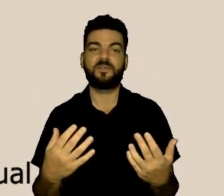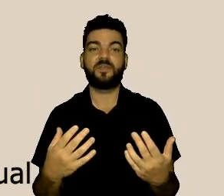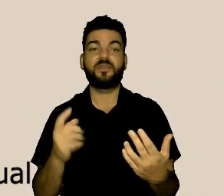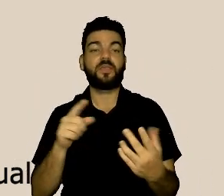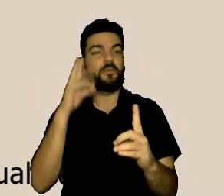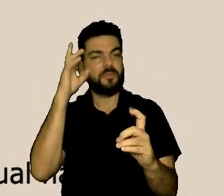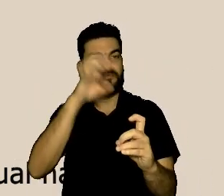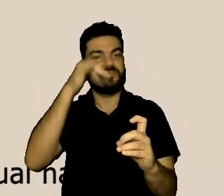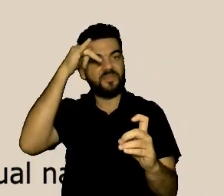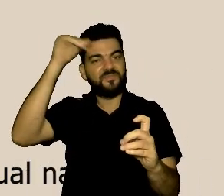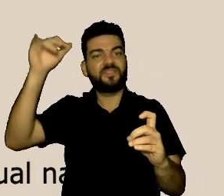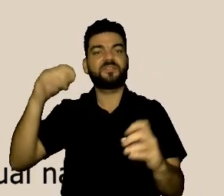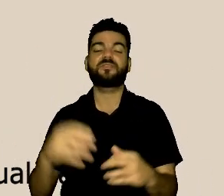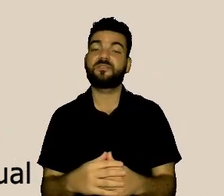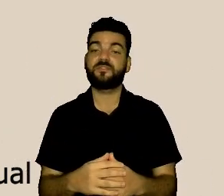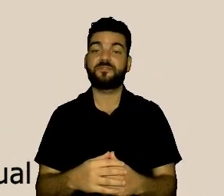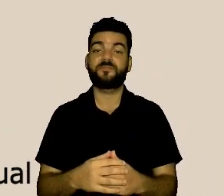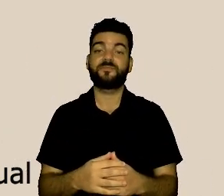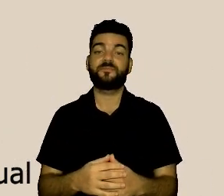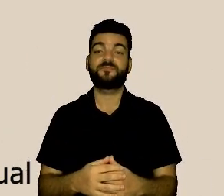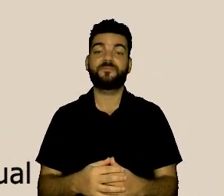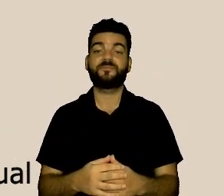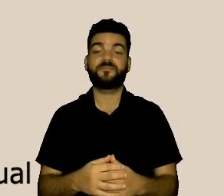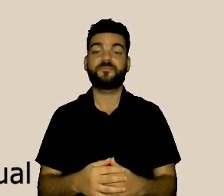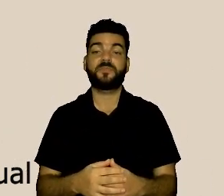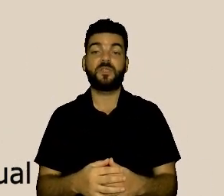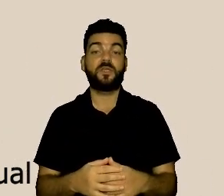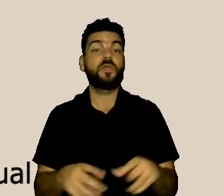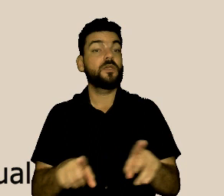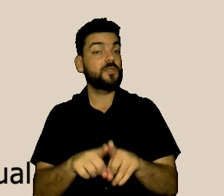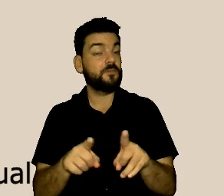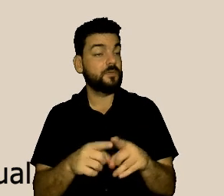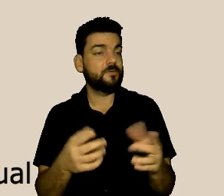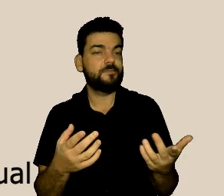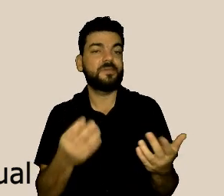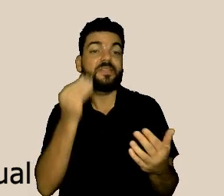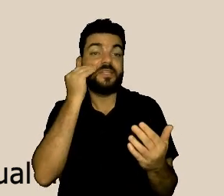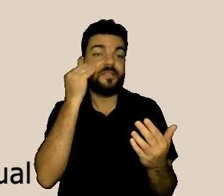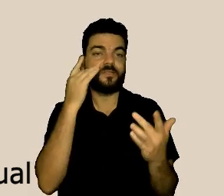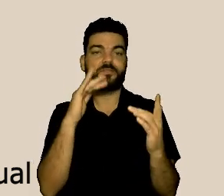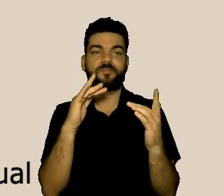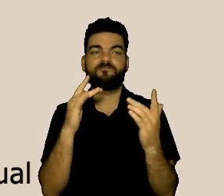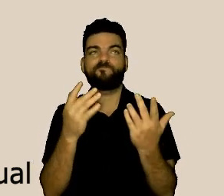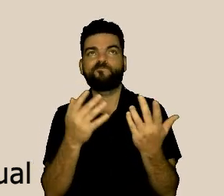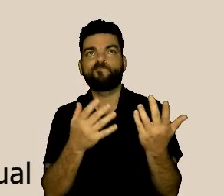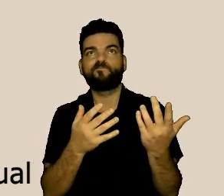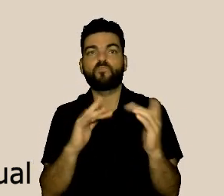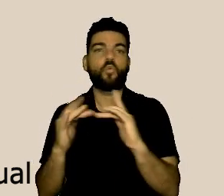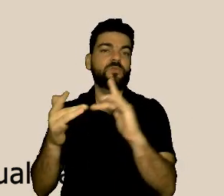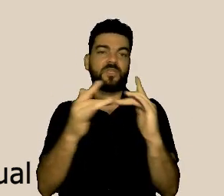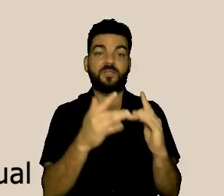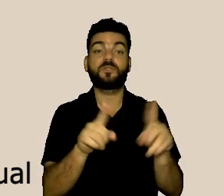promoção da integridade da nossa prefeitura. Por favor, cinco.